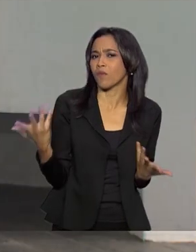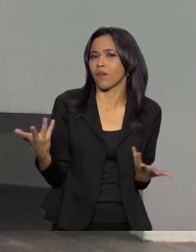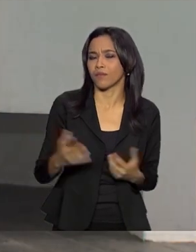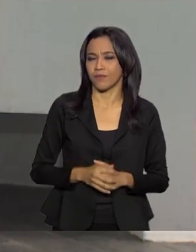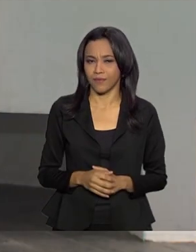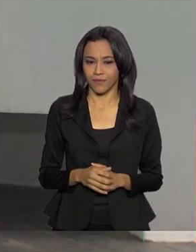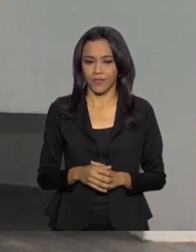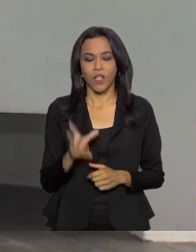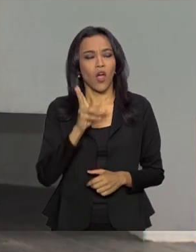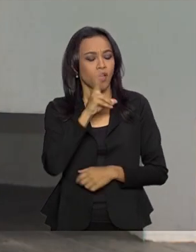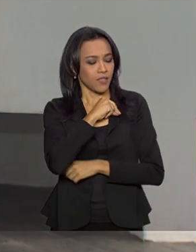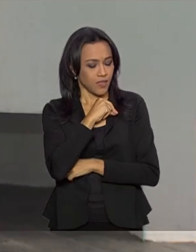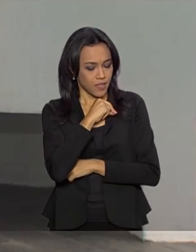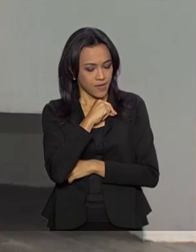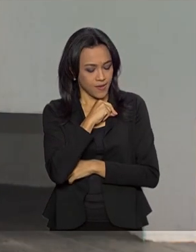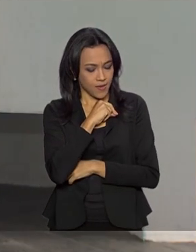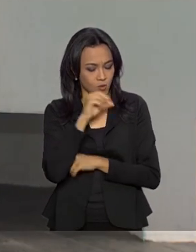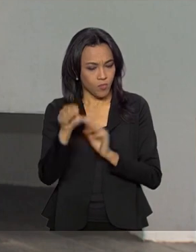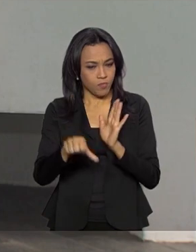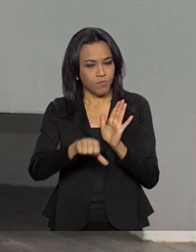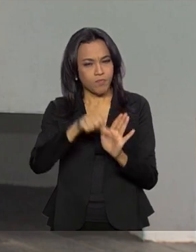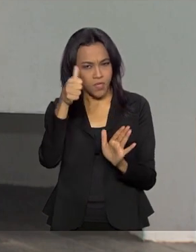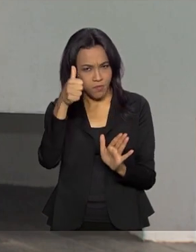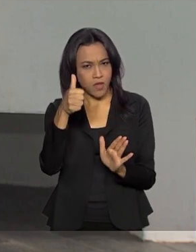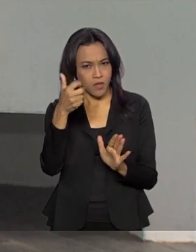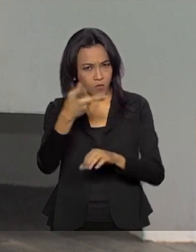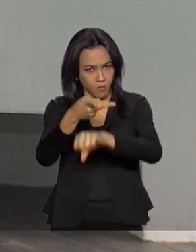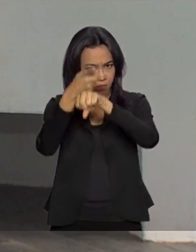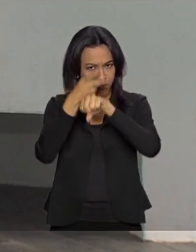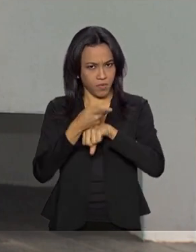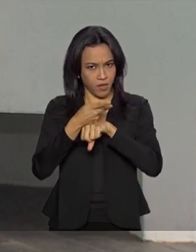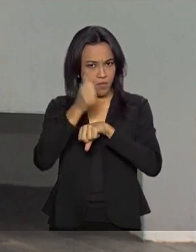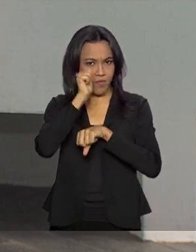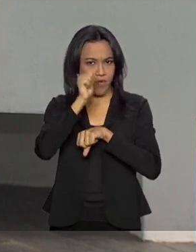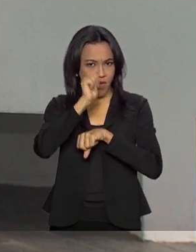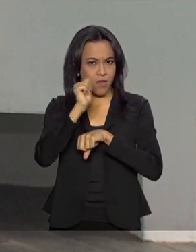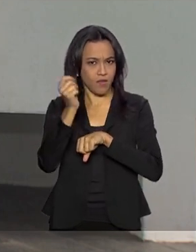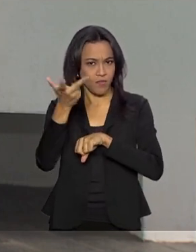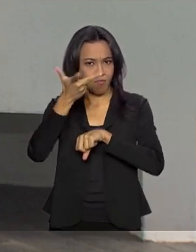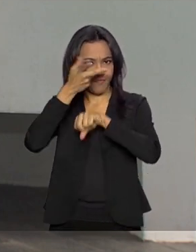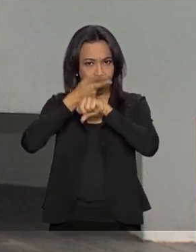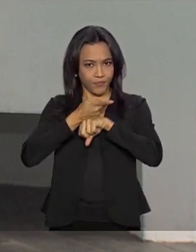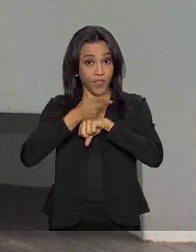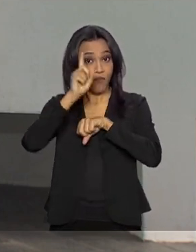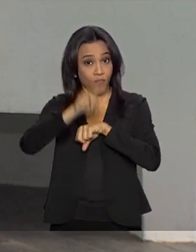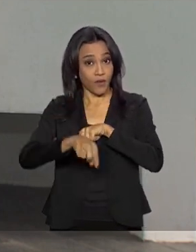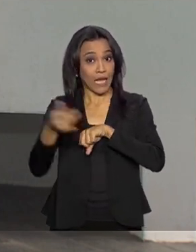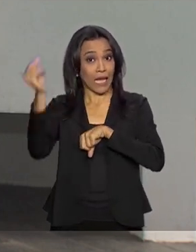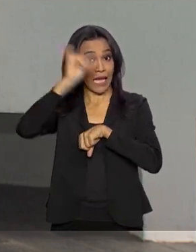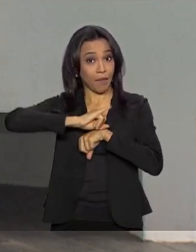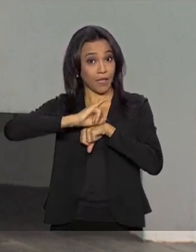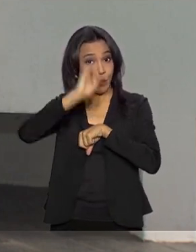O primeiro que eu ganhei o Prêmio Mulher, né? Foi a Capital Federal.